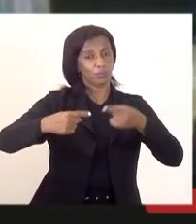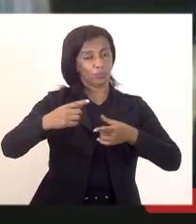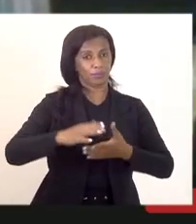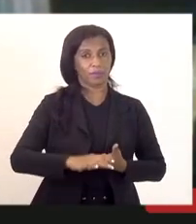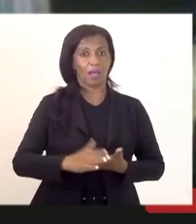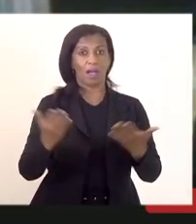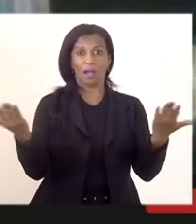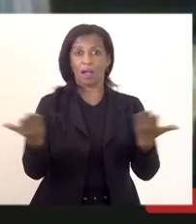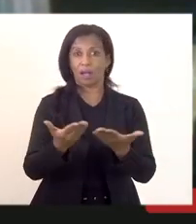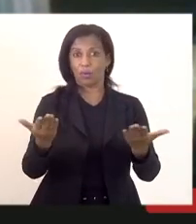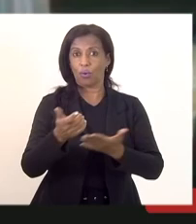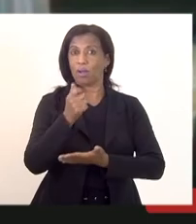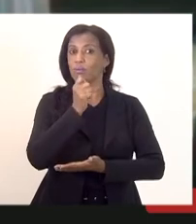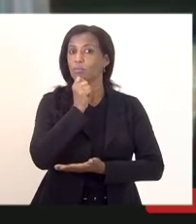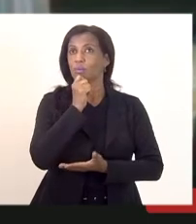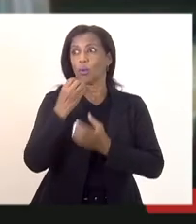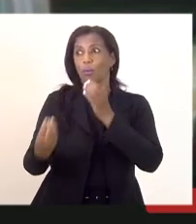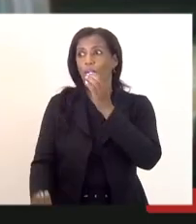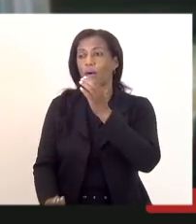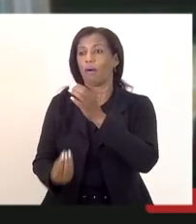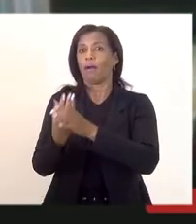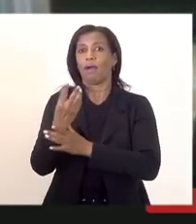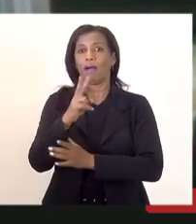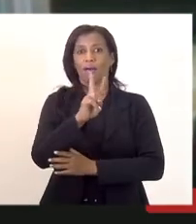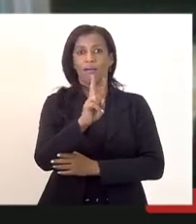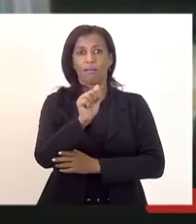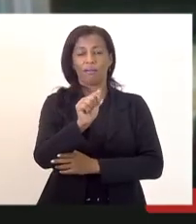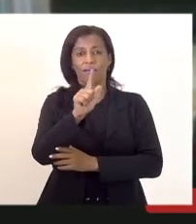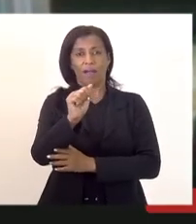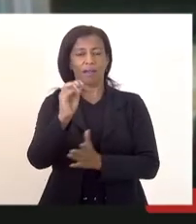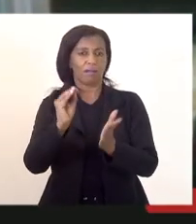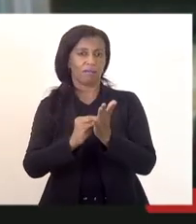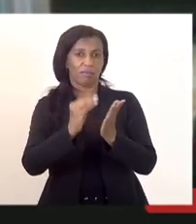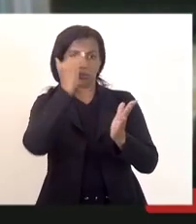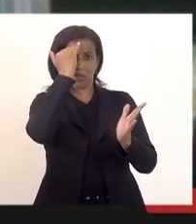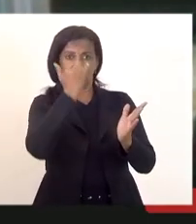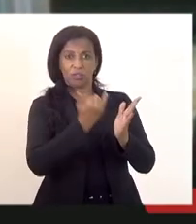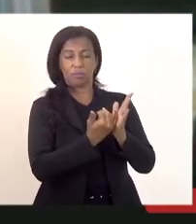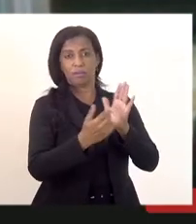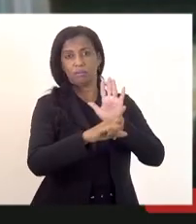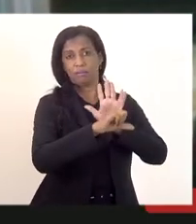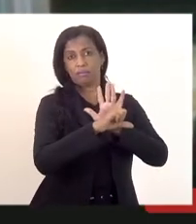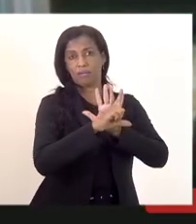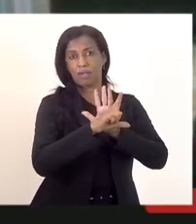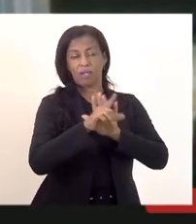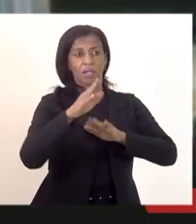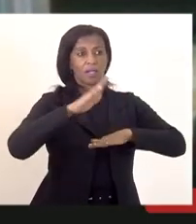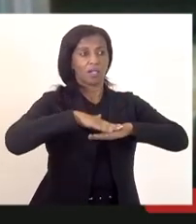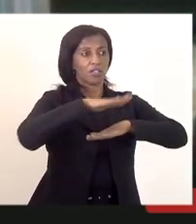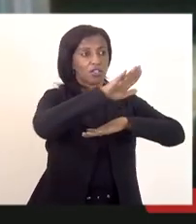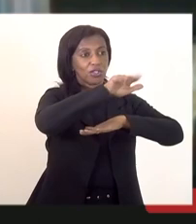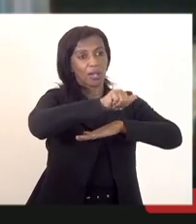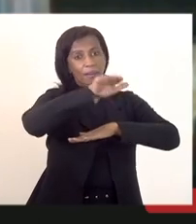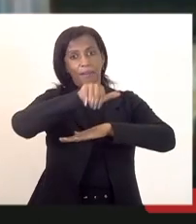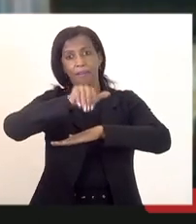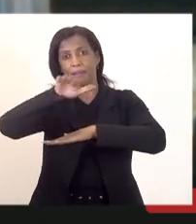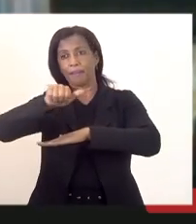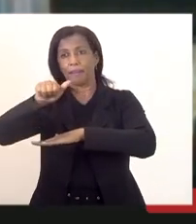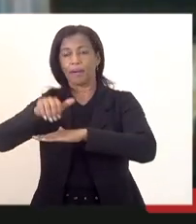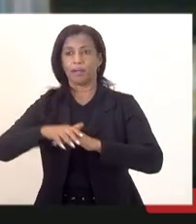agora eu criar vagas desrespeitando a legislação ou seja chamando um